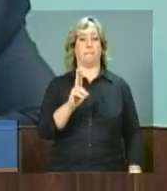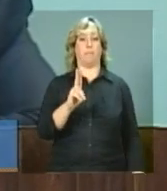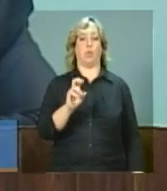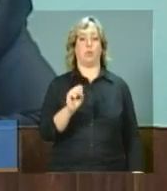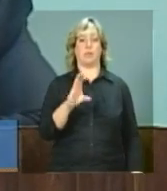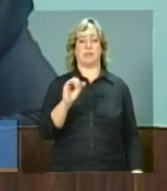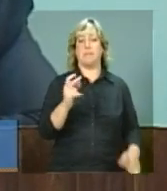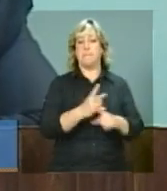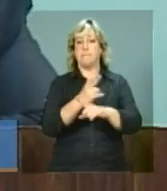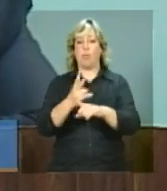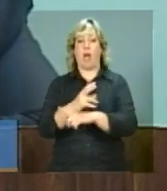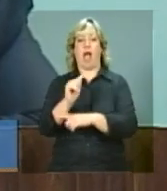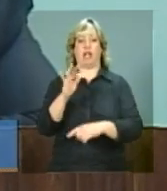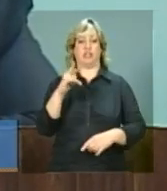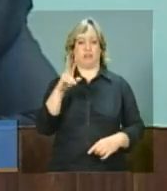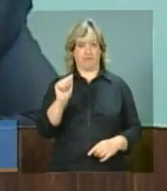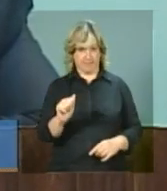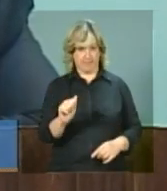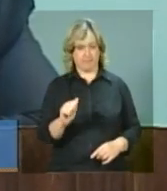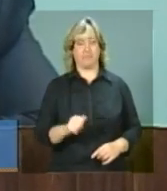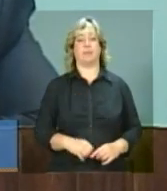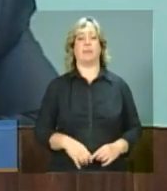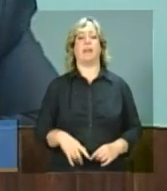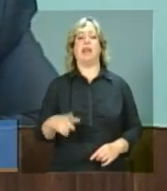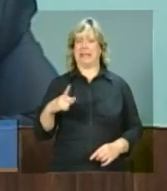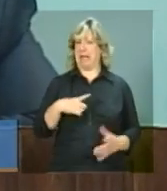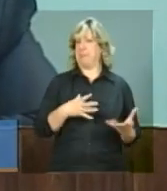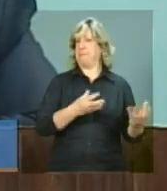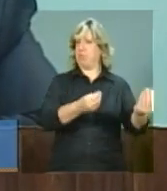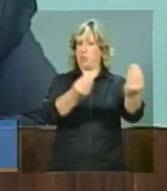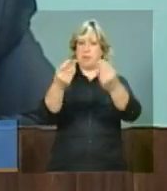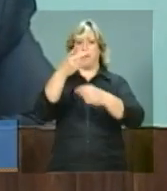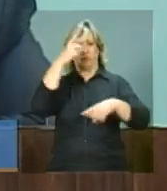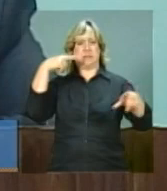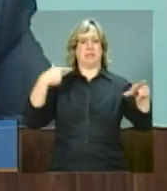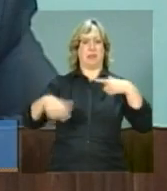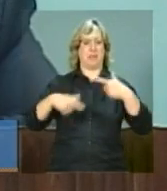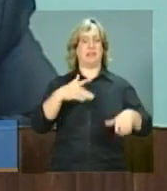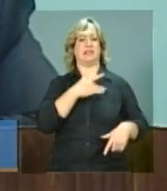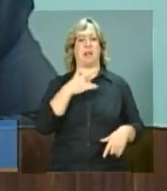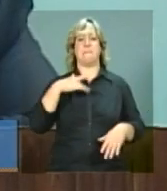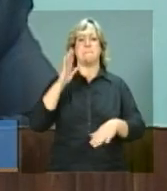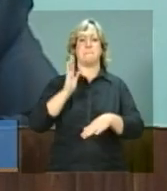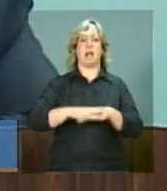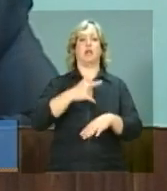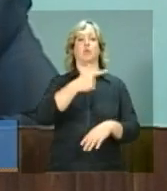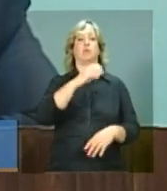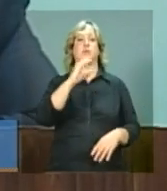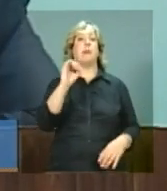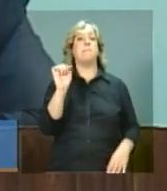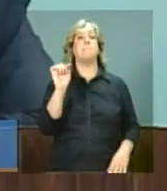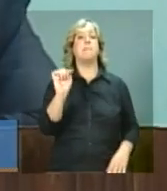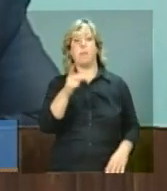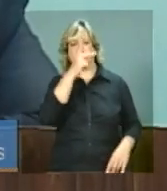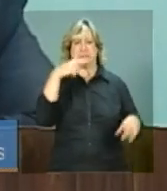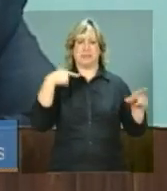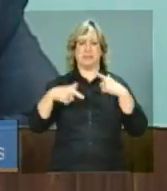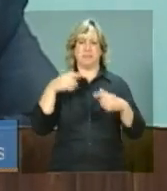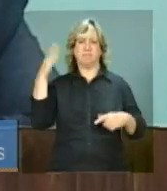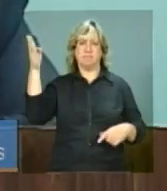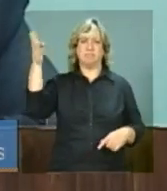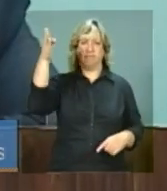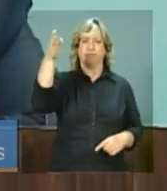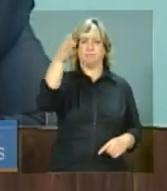relacionada aos óculos. Em relação à busca ativa, tem um exército de agentes comunitários de saúde, mais de 200 mil agentes comunitários de saúde, mais de